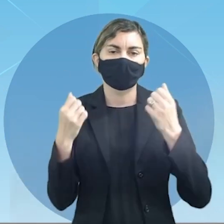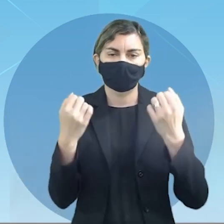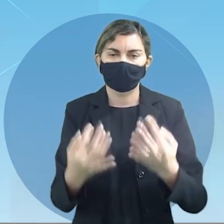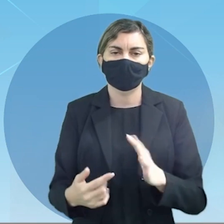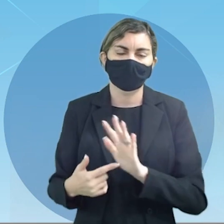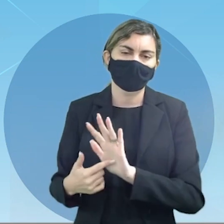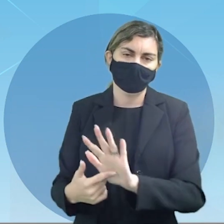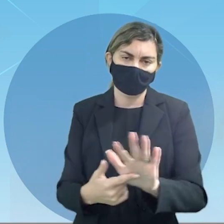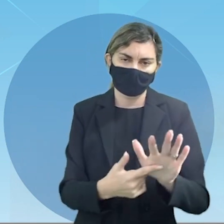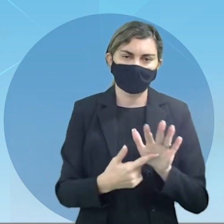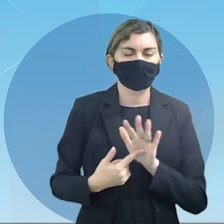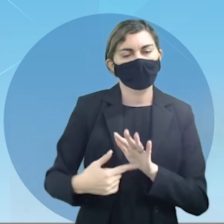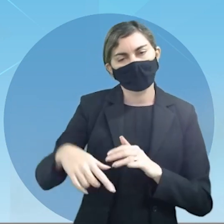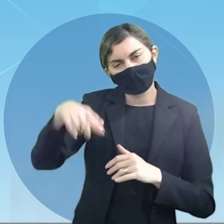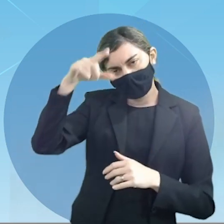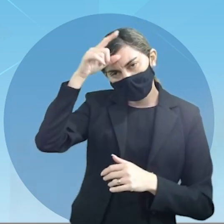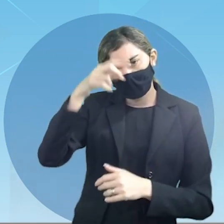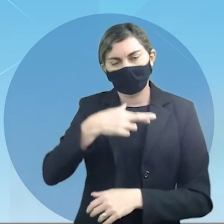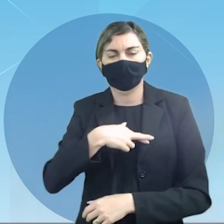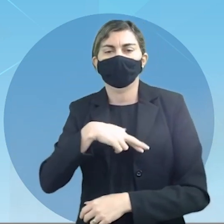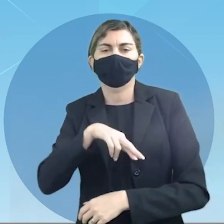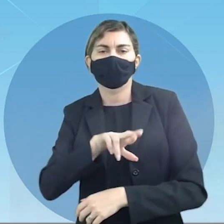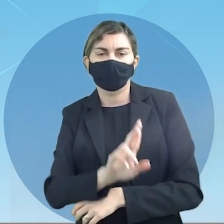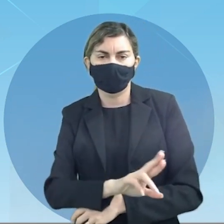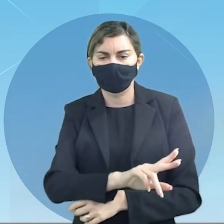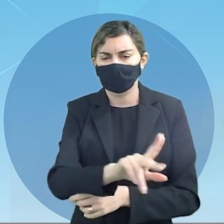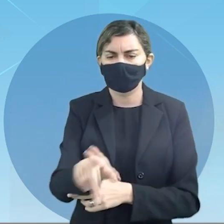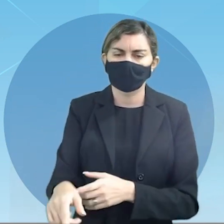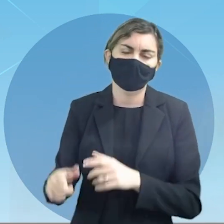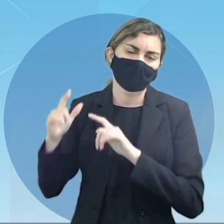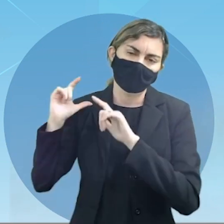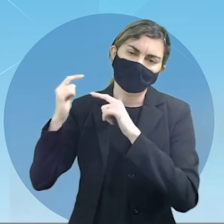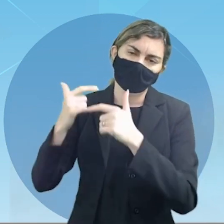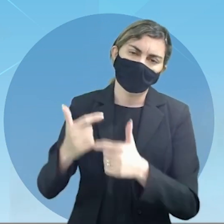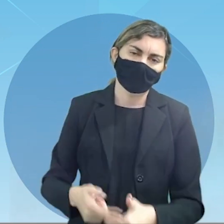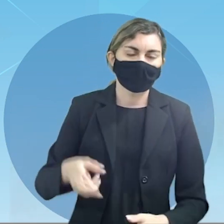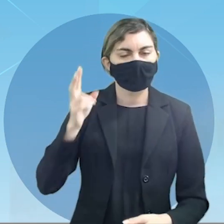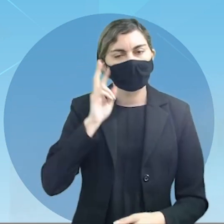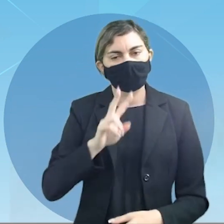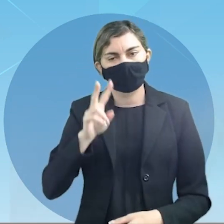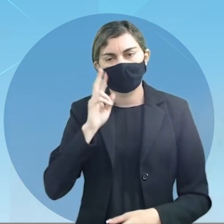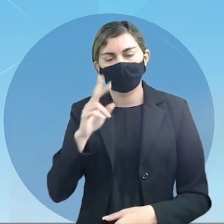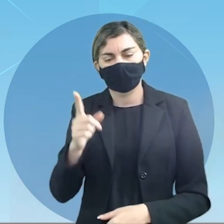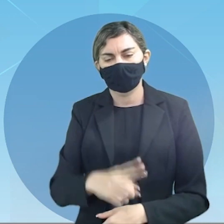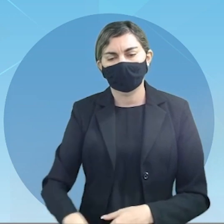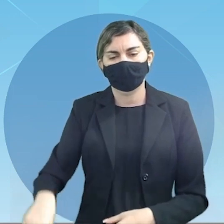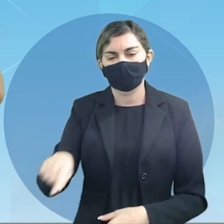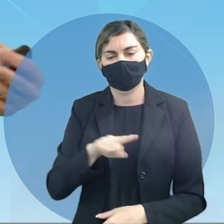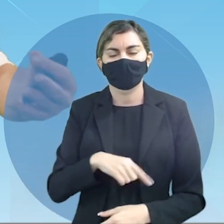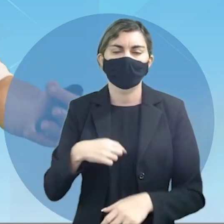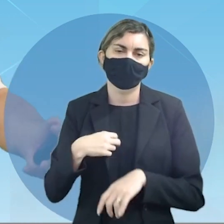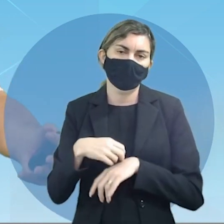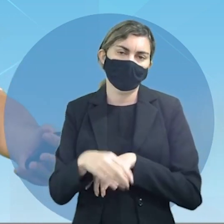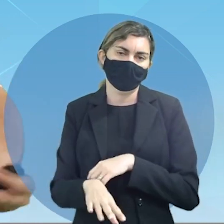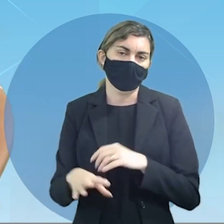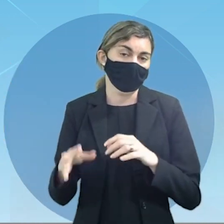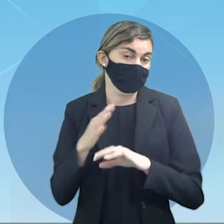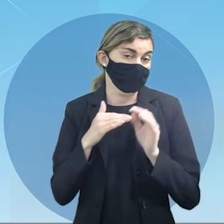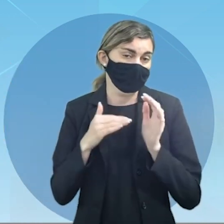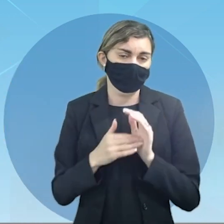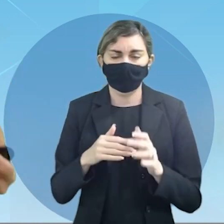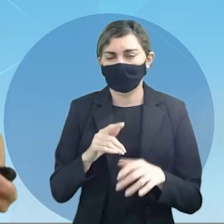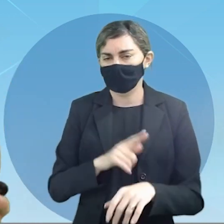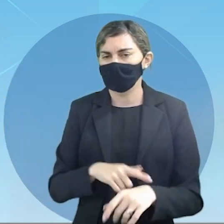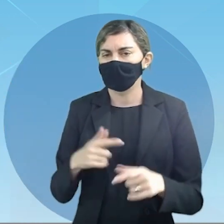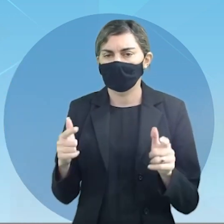mostrar líderes religiosos de várias tradições lembrando que aqui nós não podemos colocar todas não